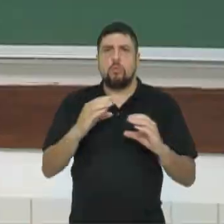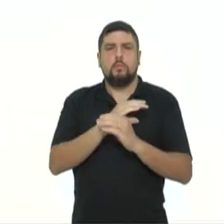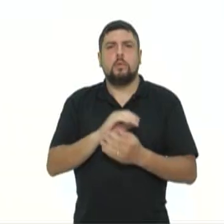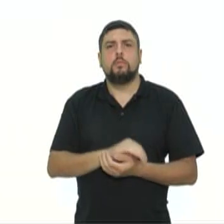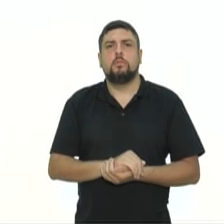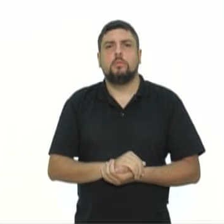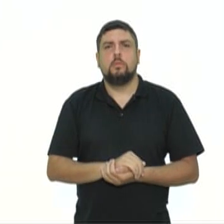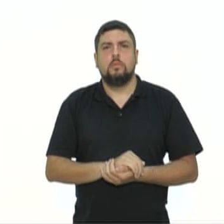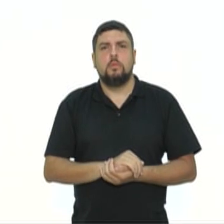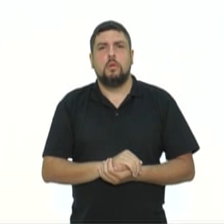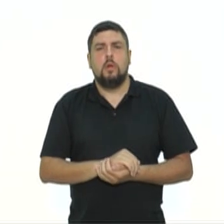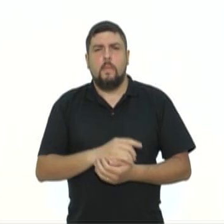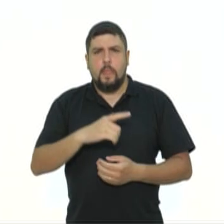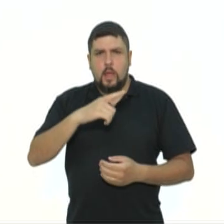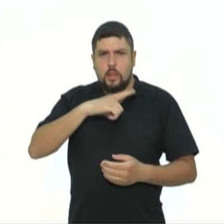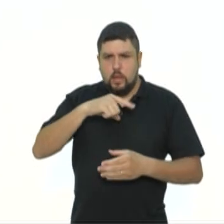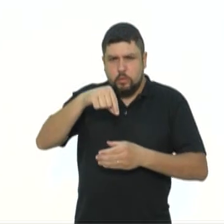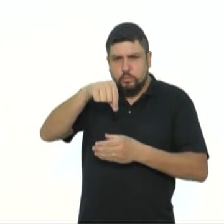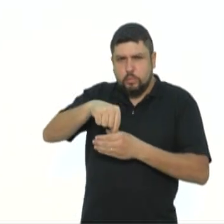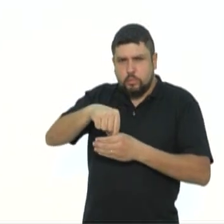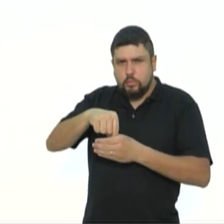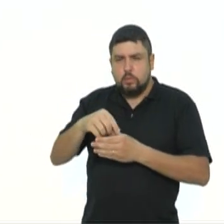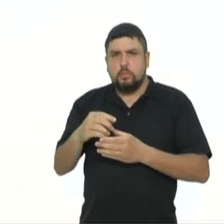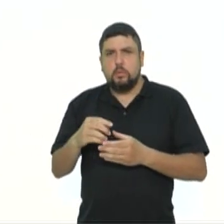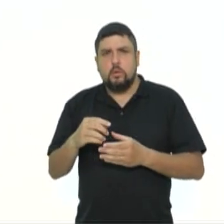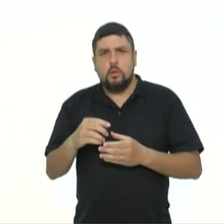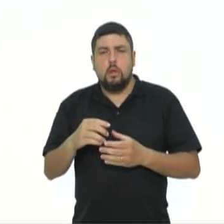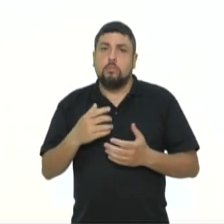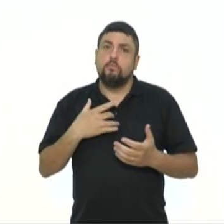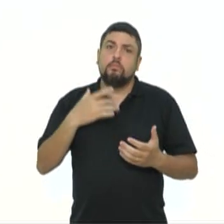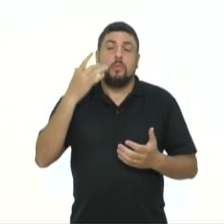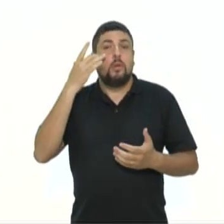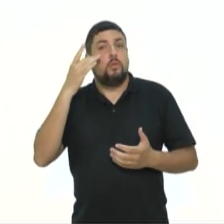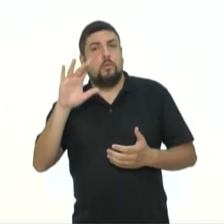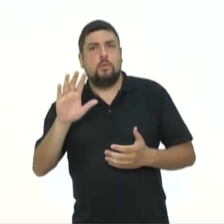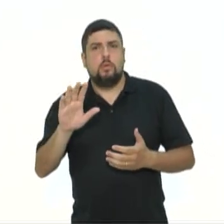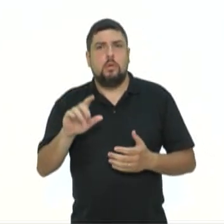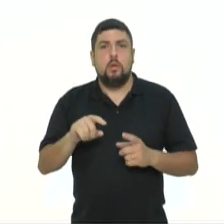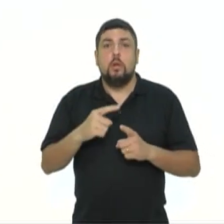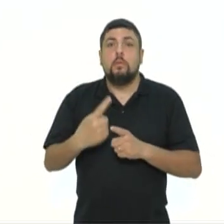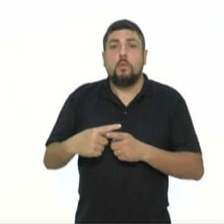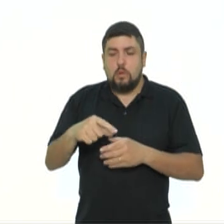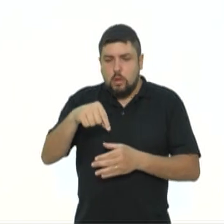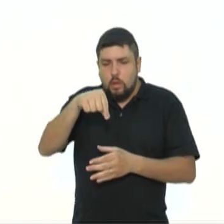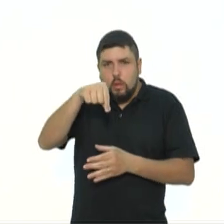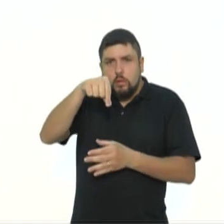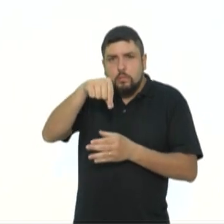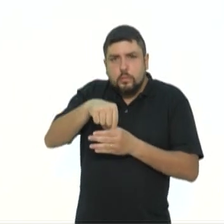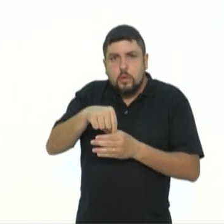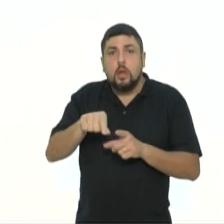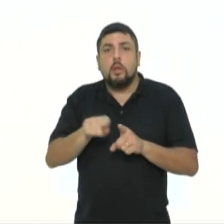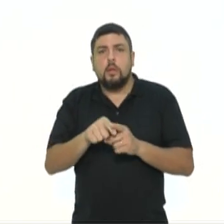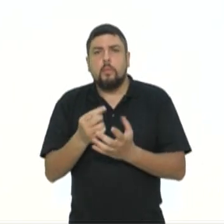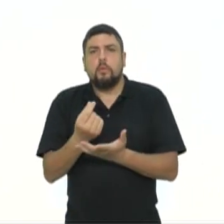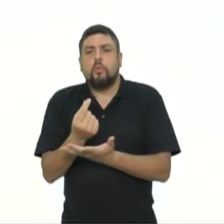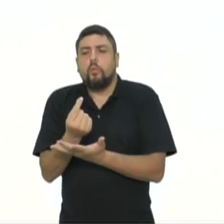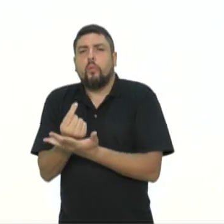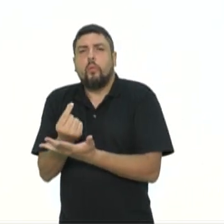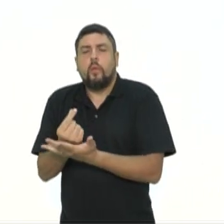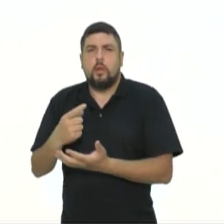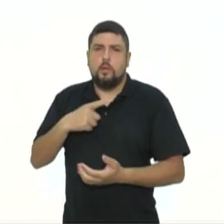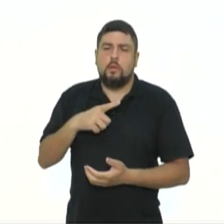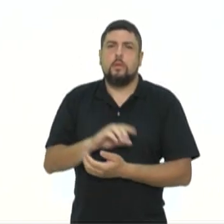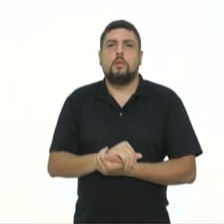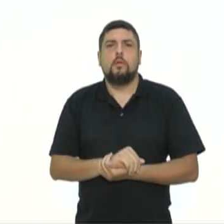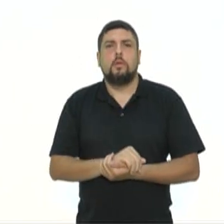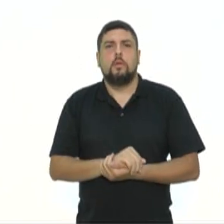presença de sementes determina uma angiosperma? Não dá para ter certeza, porque as sementes, elas também existem nas gimnospermas. Presença de